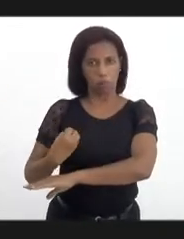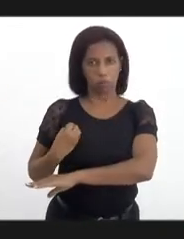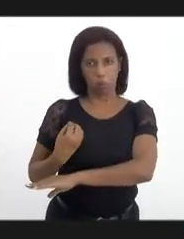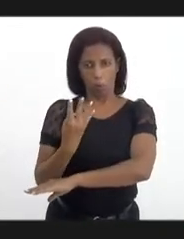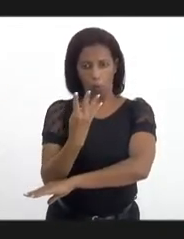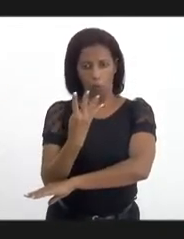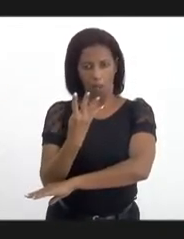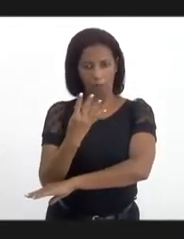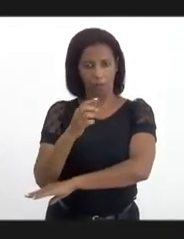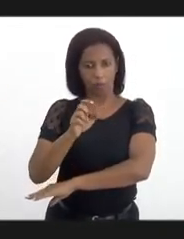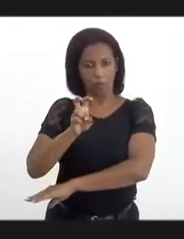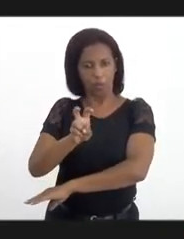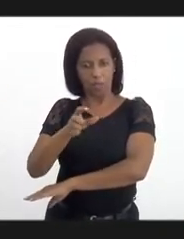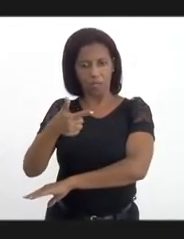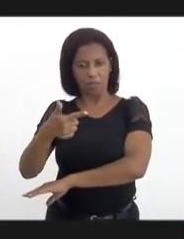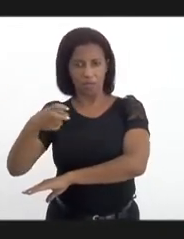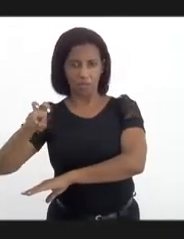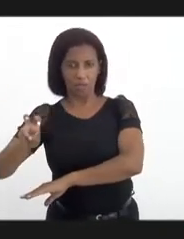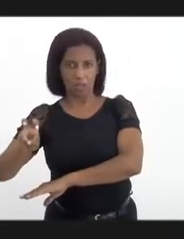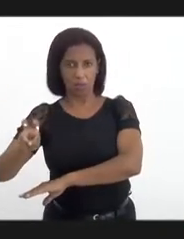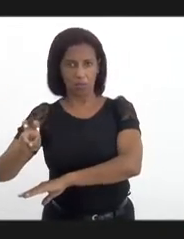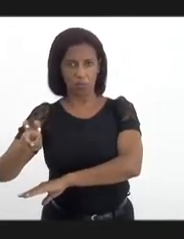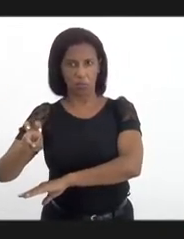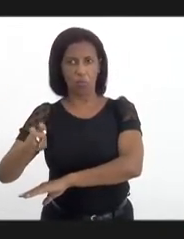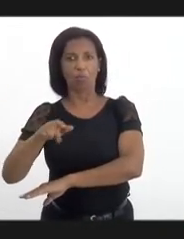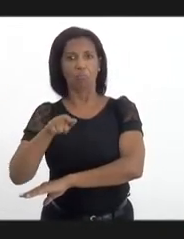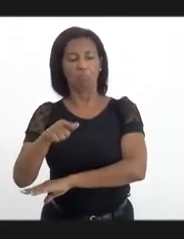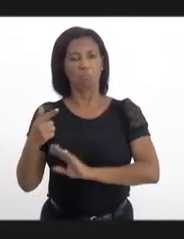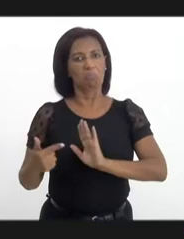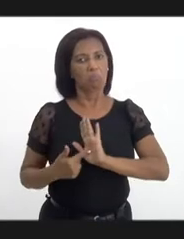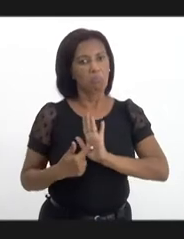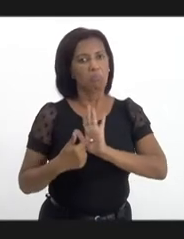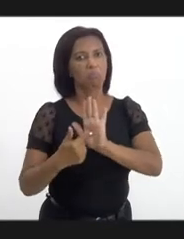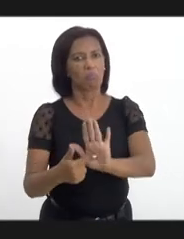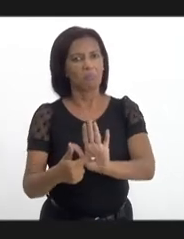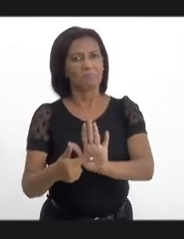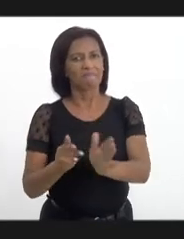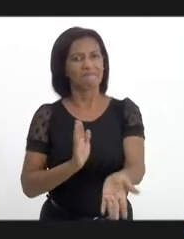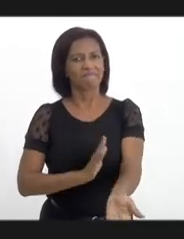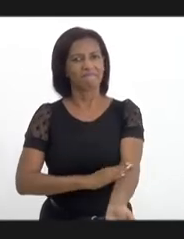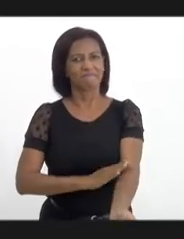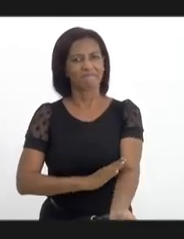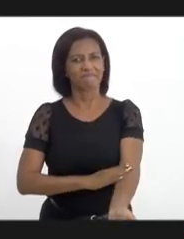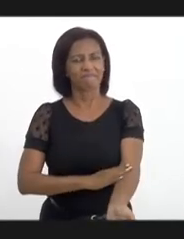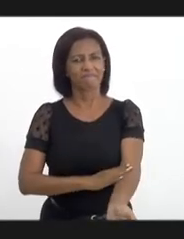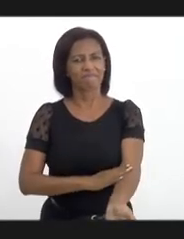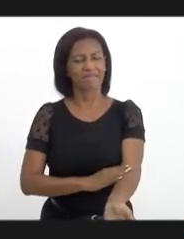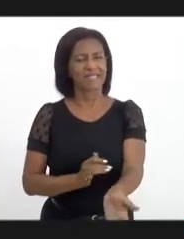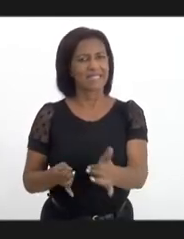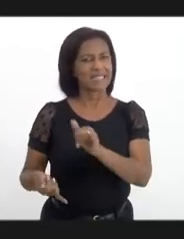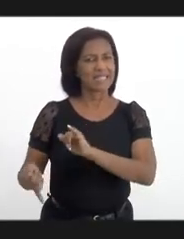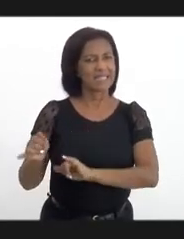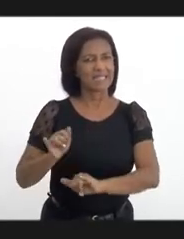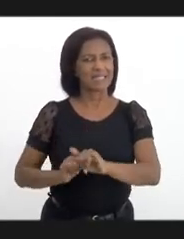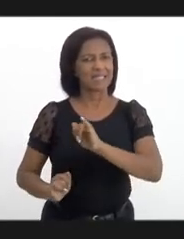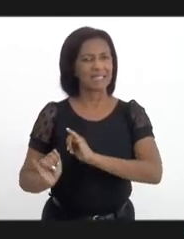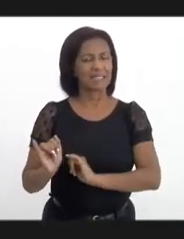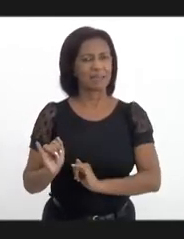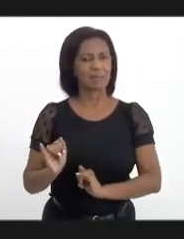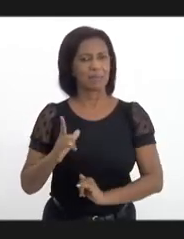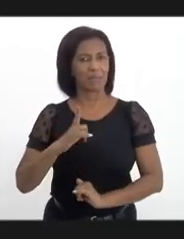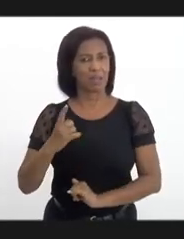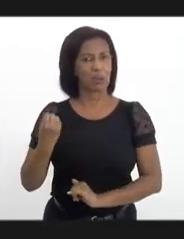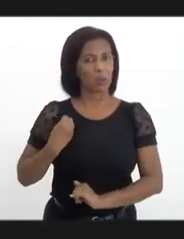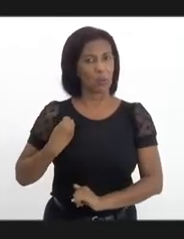.225 apresentaram dependência clínica, o que demonstra que esse é um